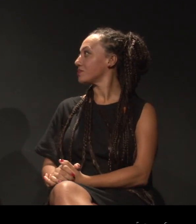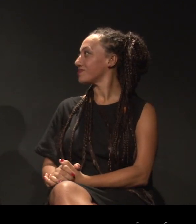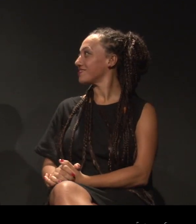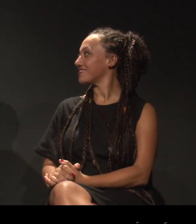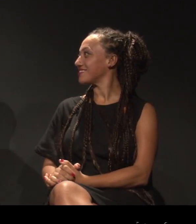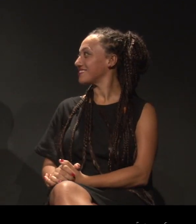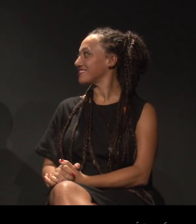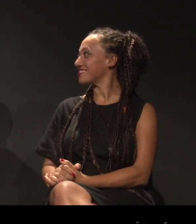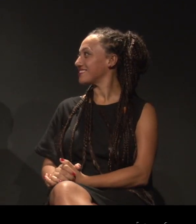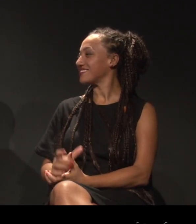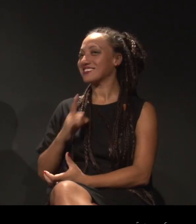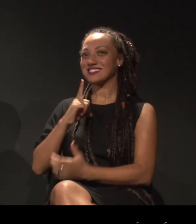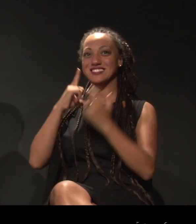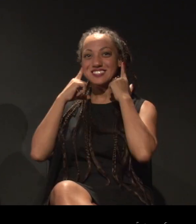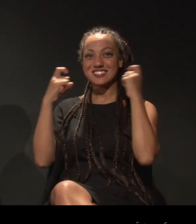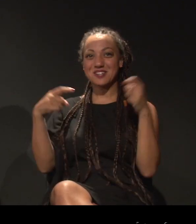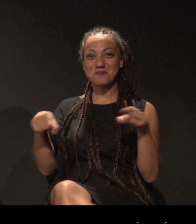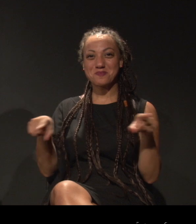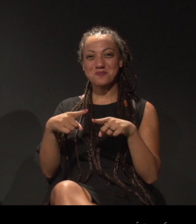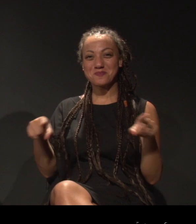Temos uma trilha sonora.